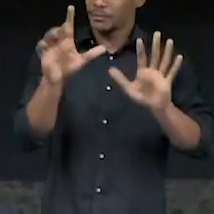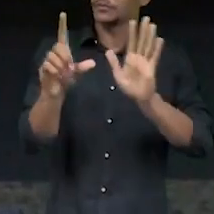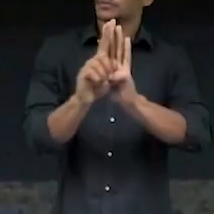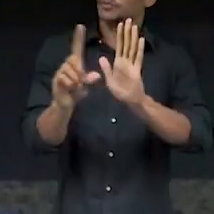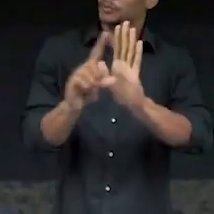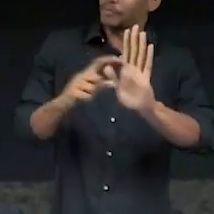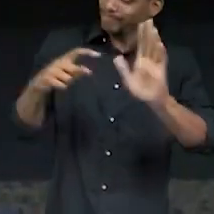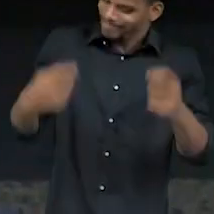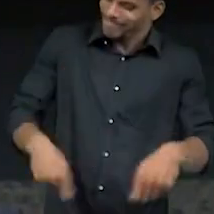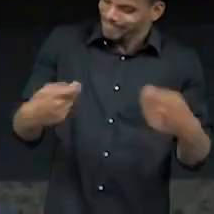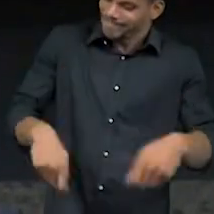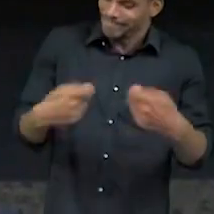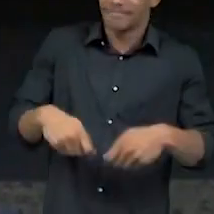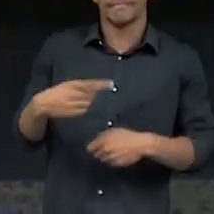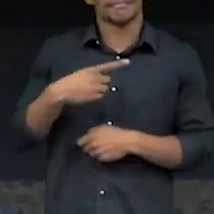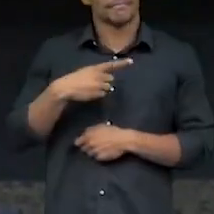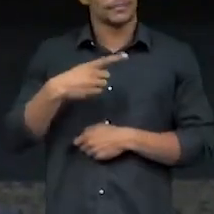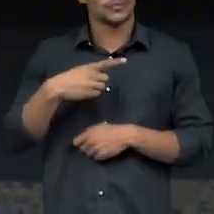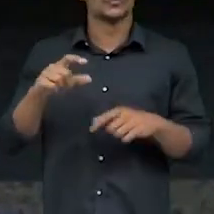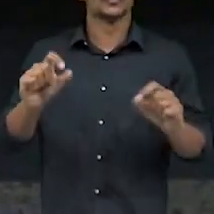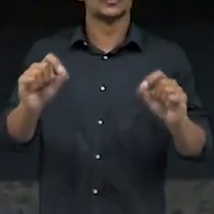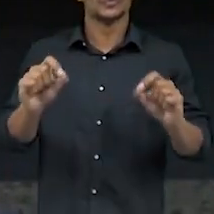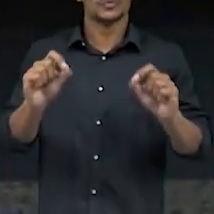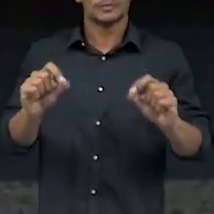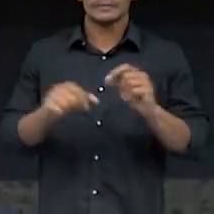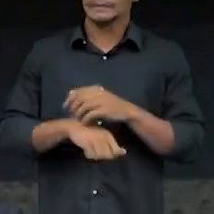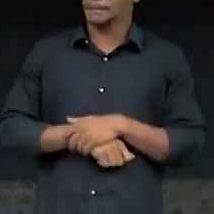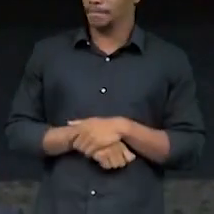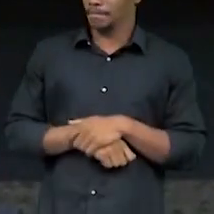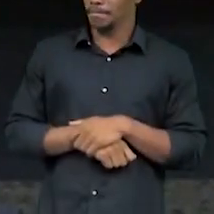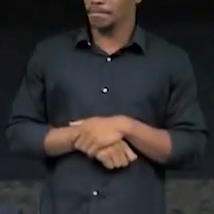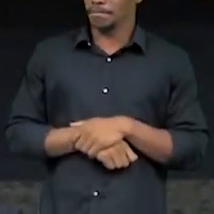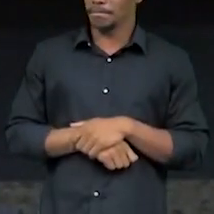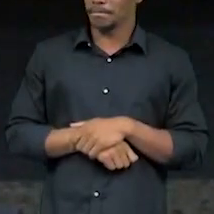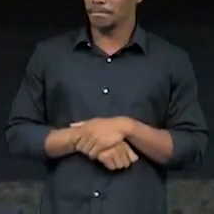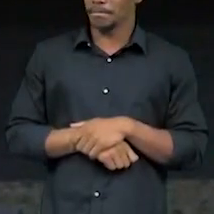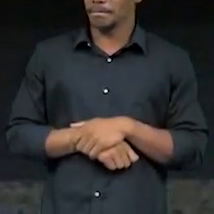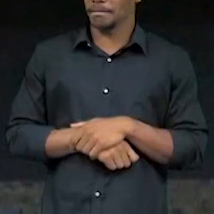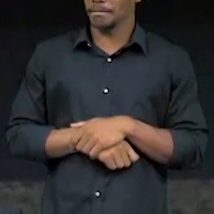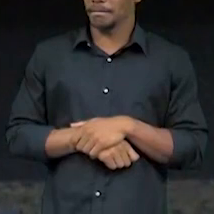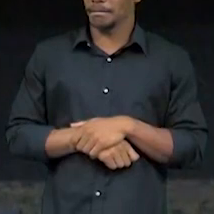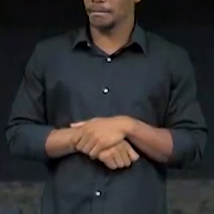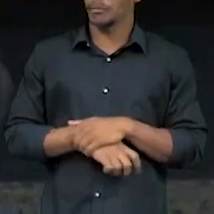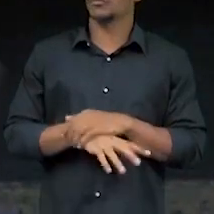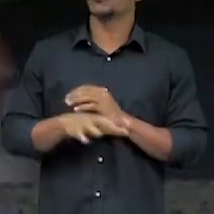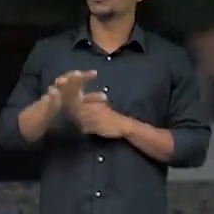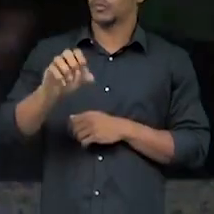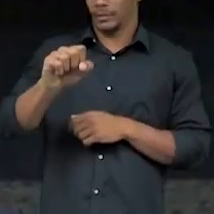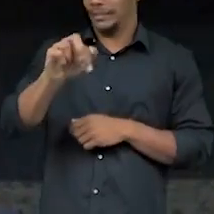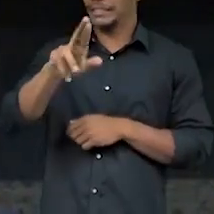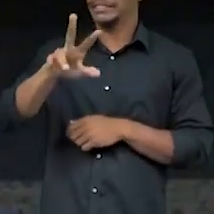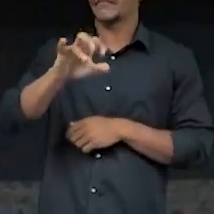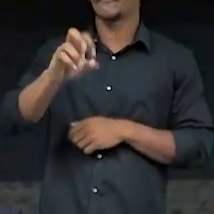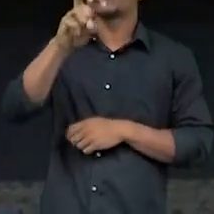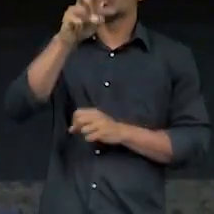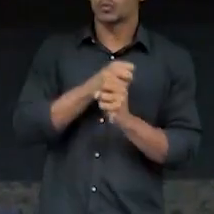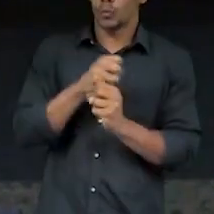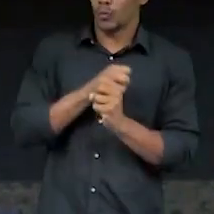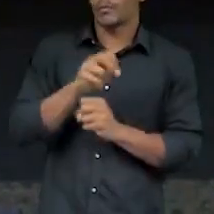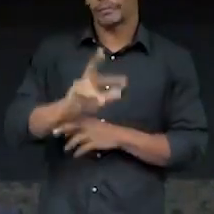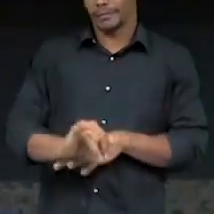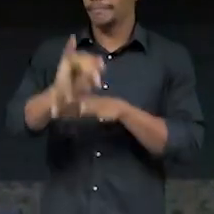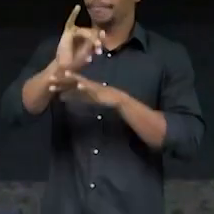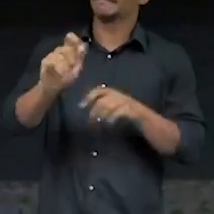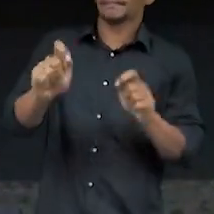necessário que do servidor que permaneça apenas proforme no serviço público pelo prazo de 5 anos, para que eles